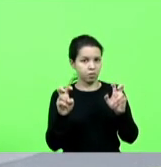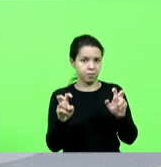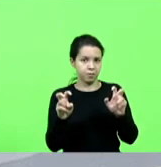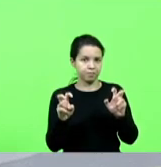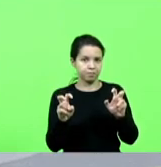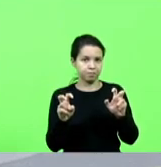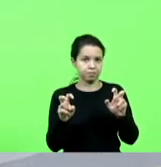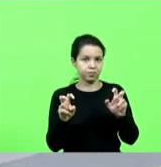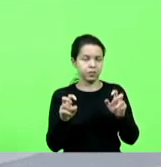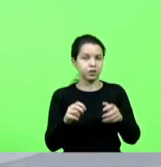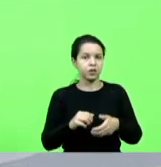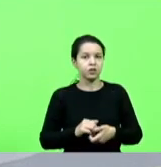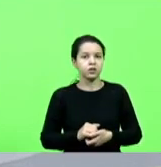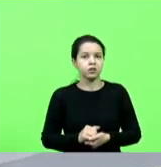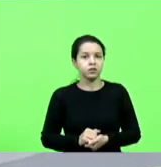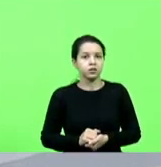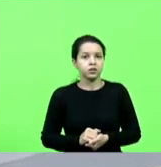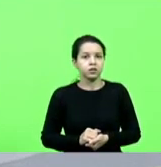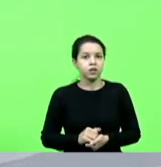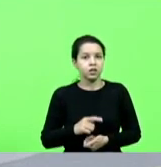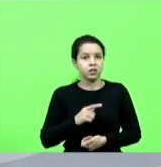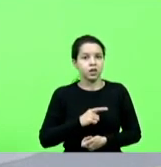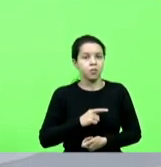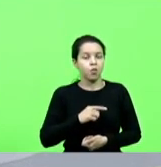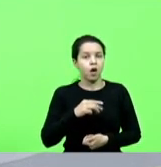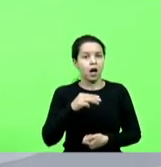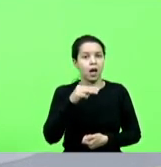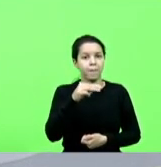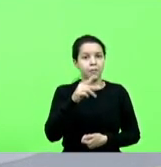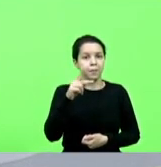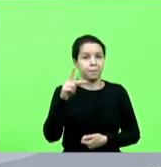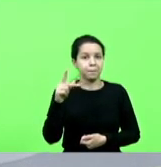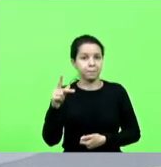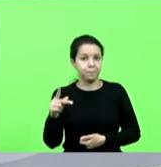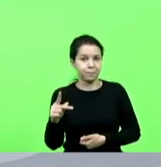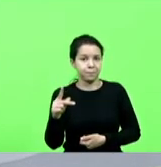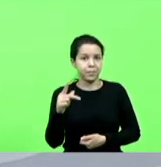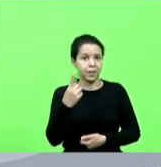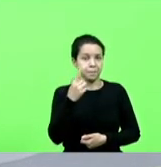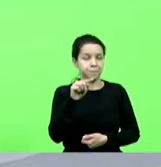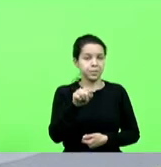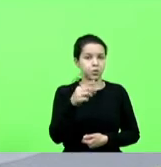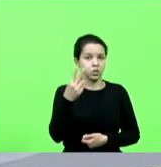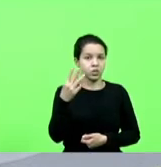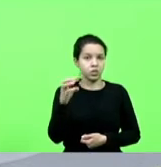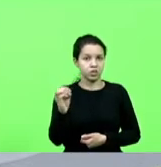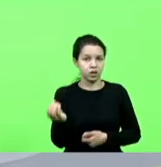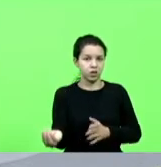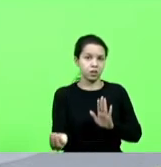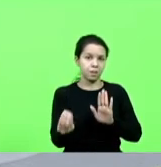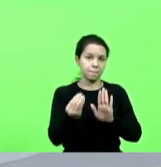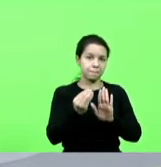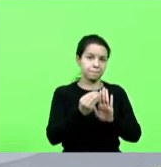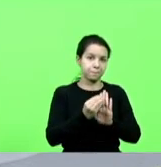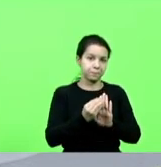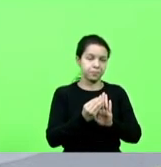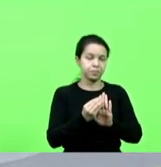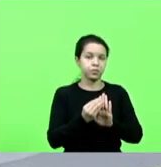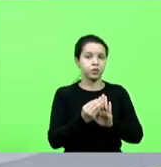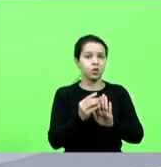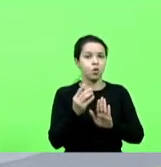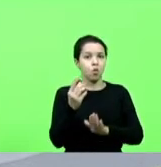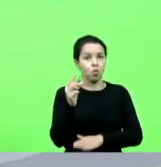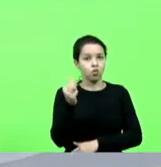Nós temos a medida provisória 1030, que estabeleceu, medida provisória federal, que estabeleceu um montante de